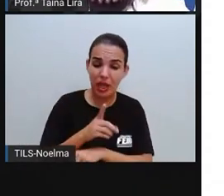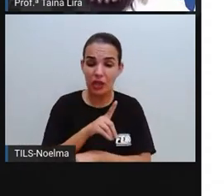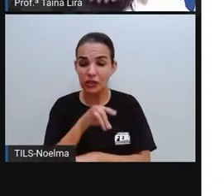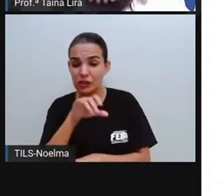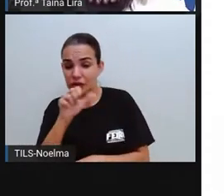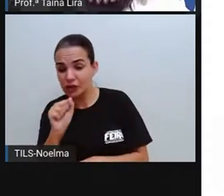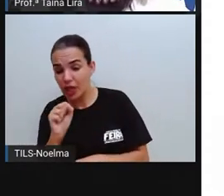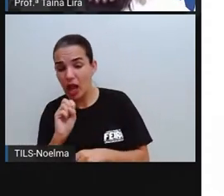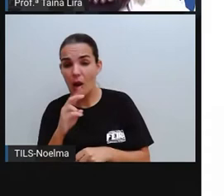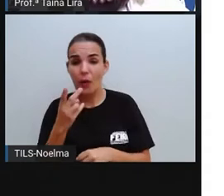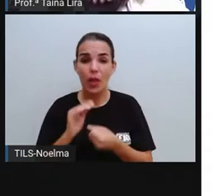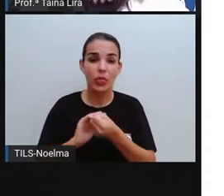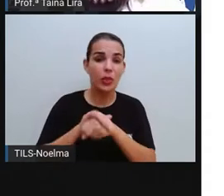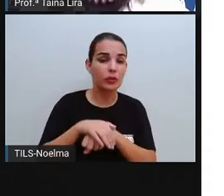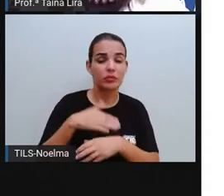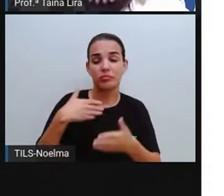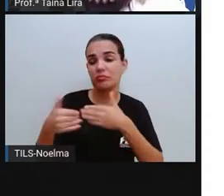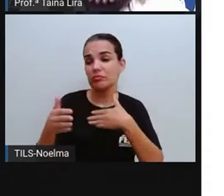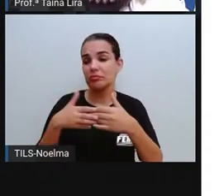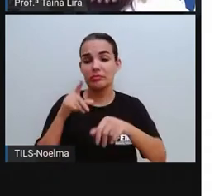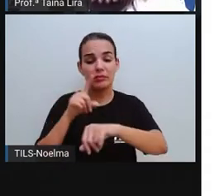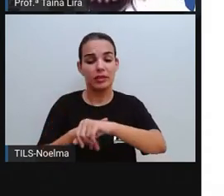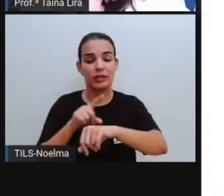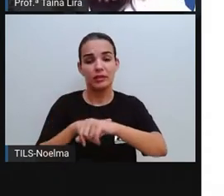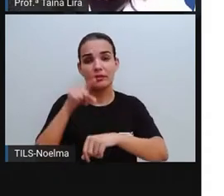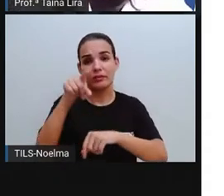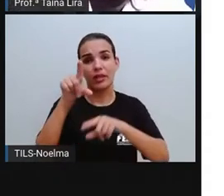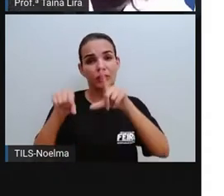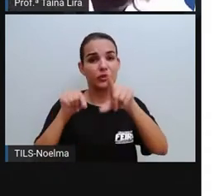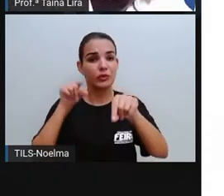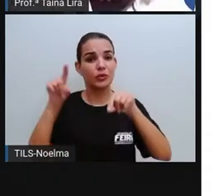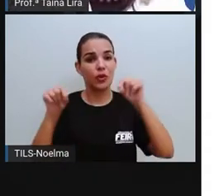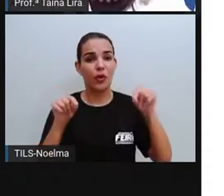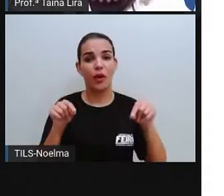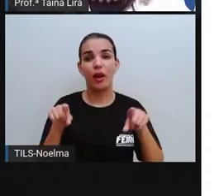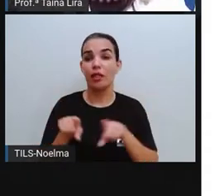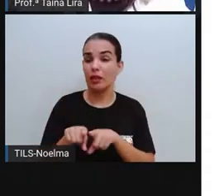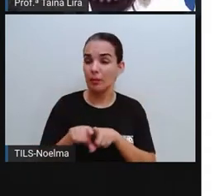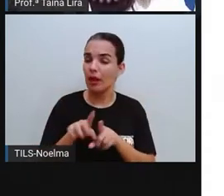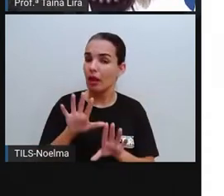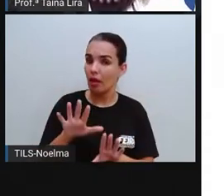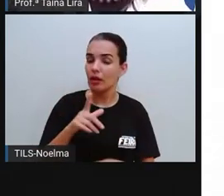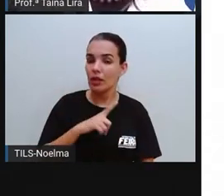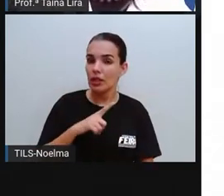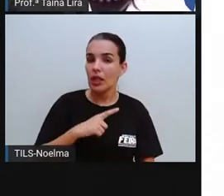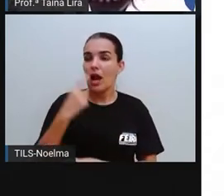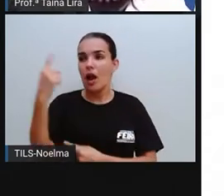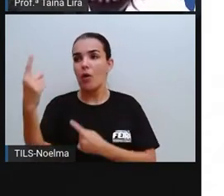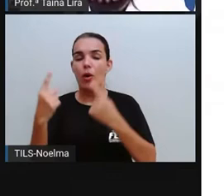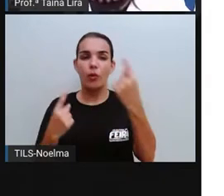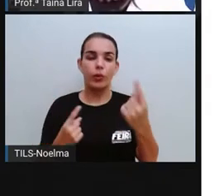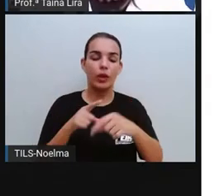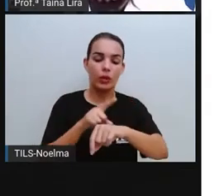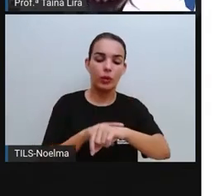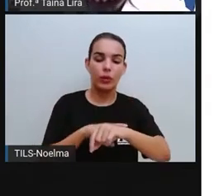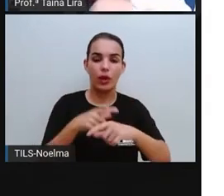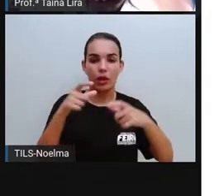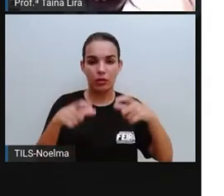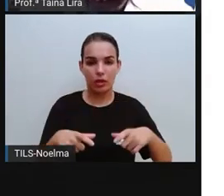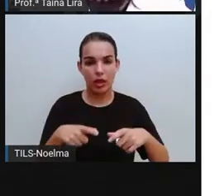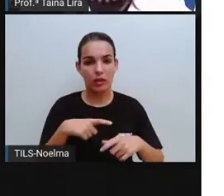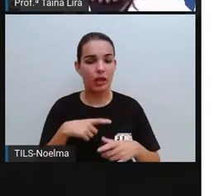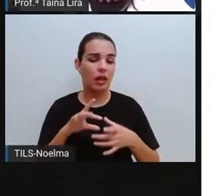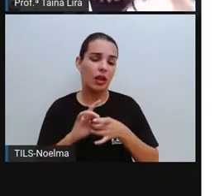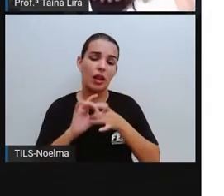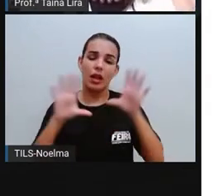o dia ou a noite, de acordo com os horários estabelecidos. Existem até lugares, né? Que tem horário, mas existe lugar